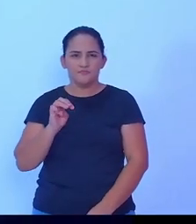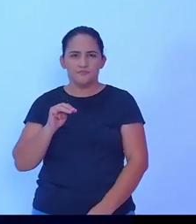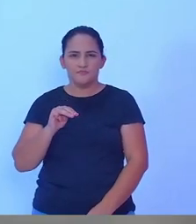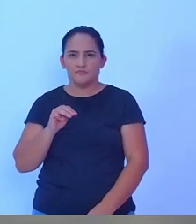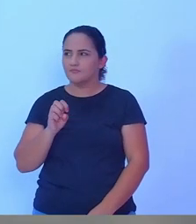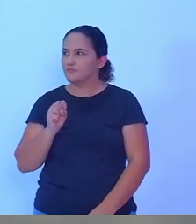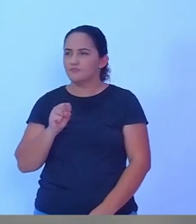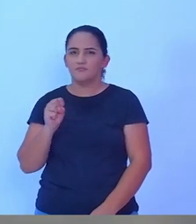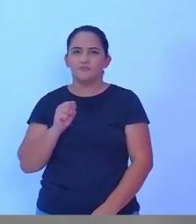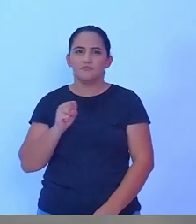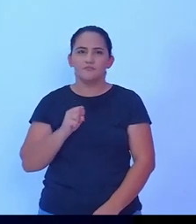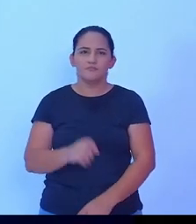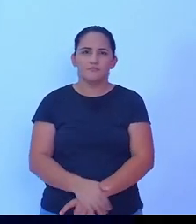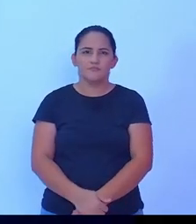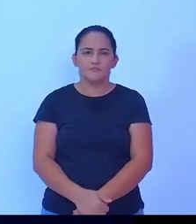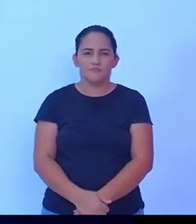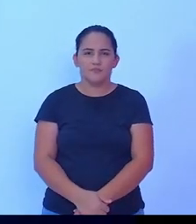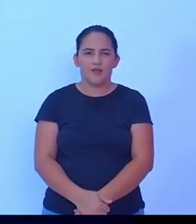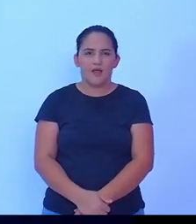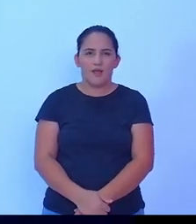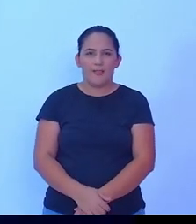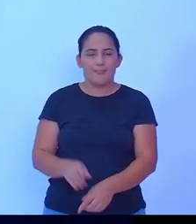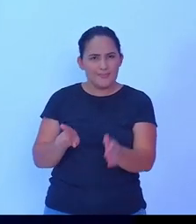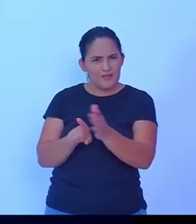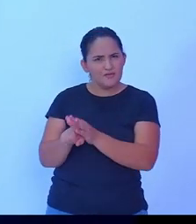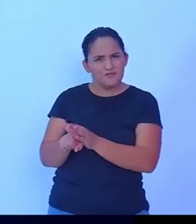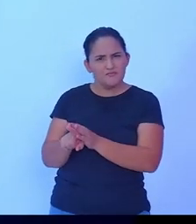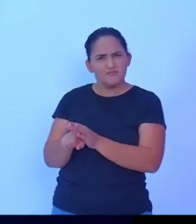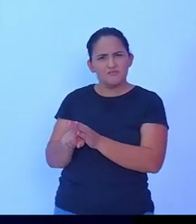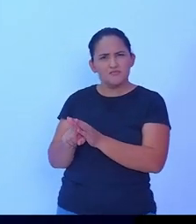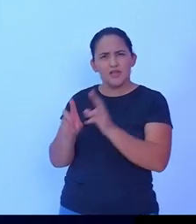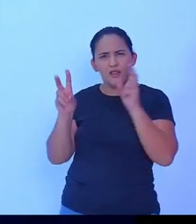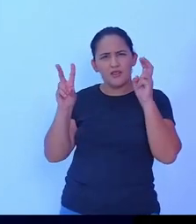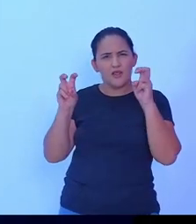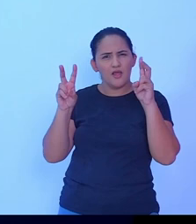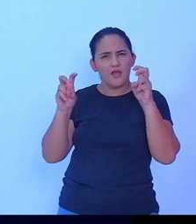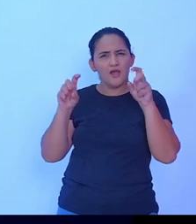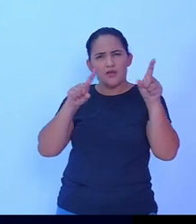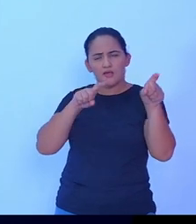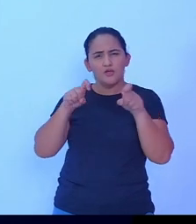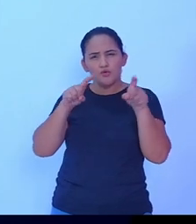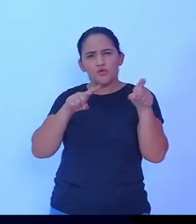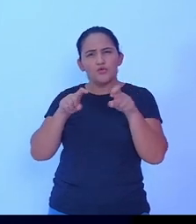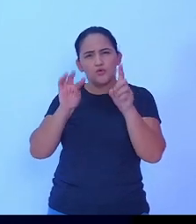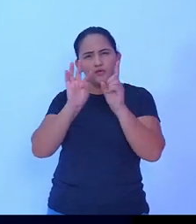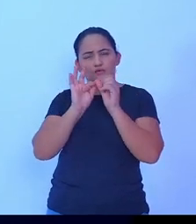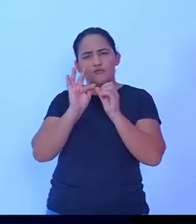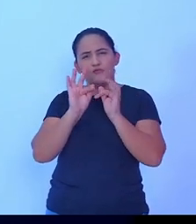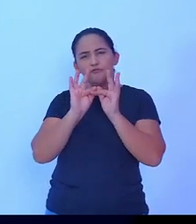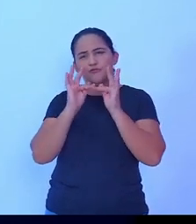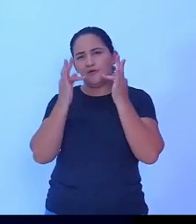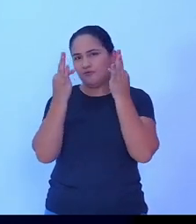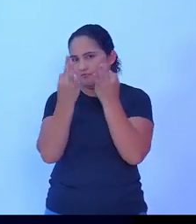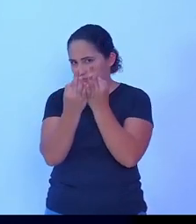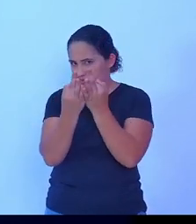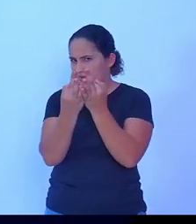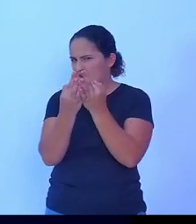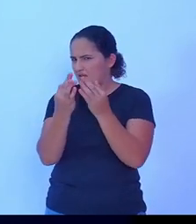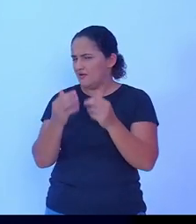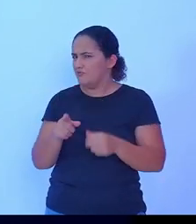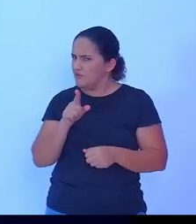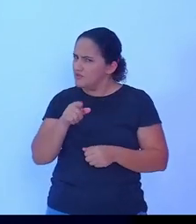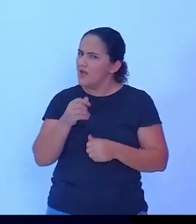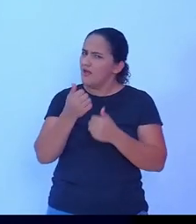Tiago sobre a agricultura familiar. Você, sendo vice-prefeito, o que você estenderia